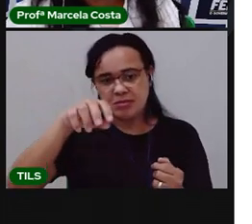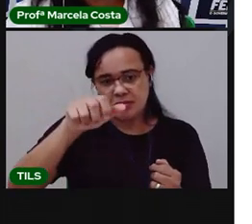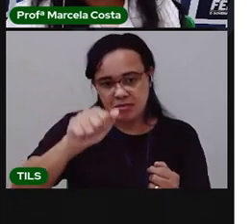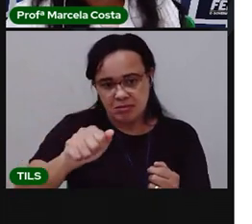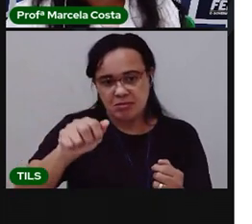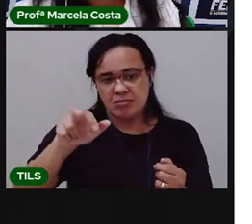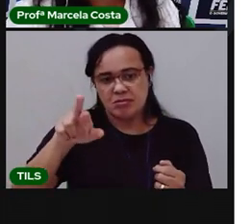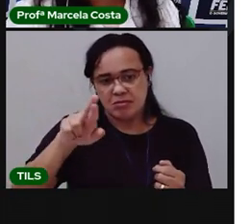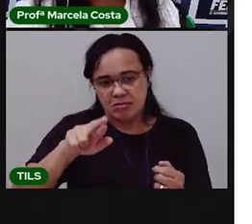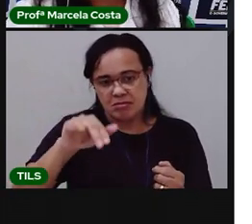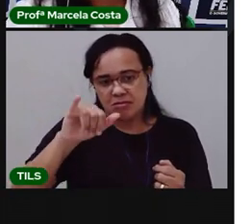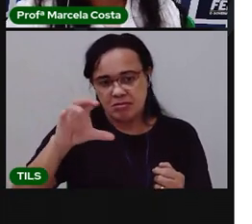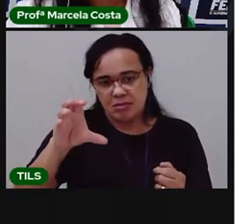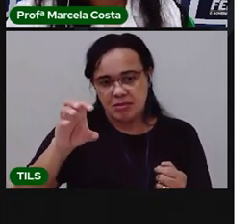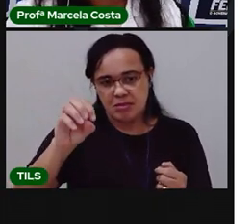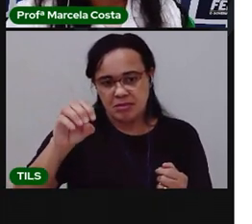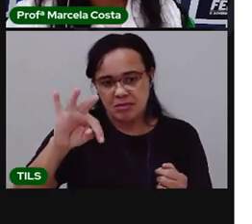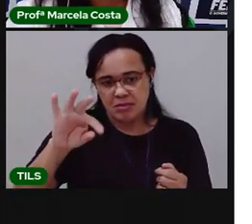rota,